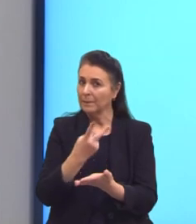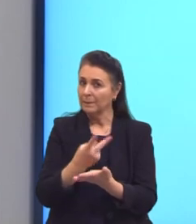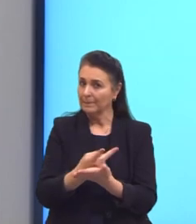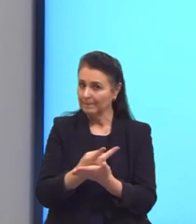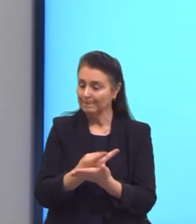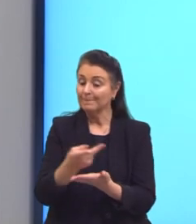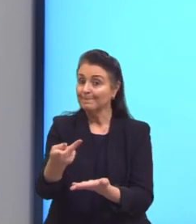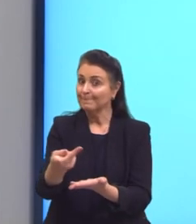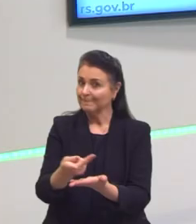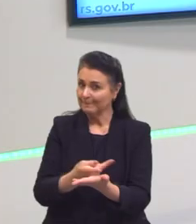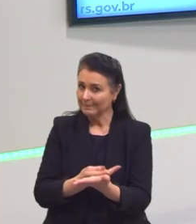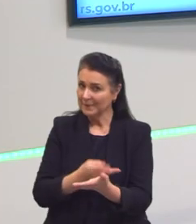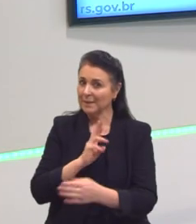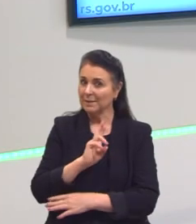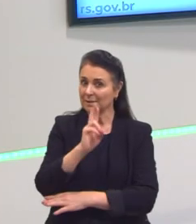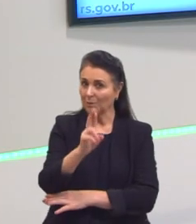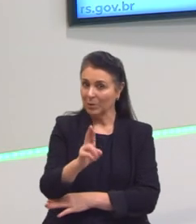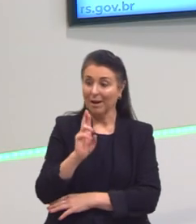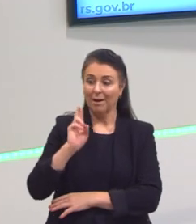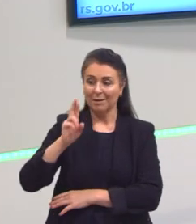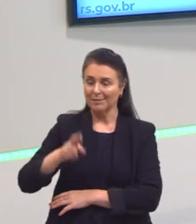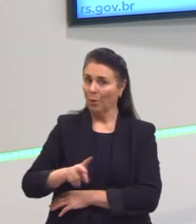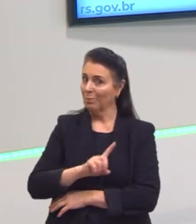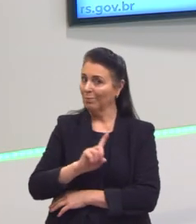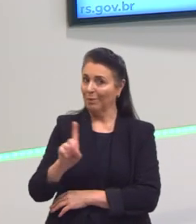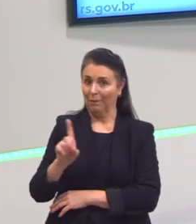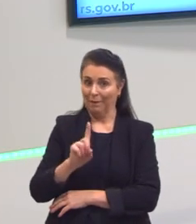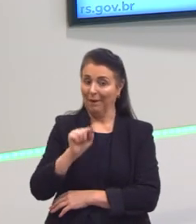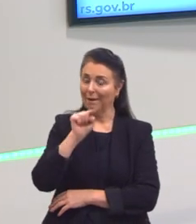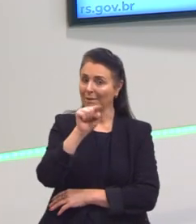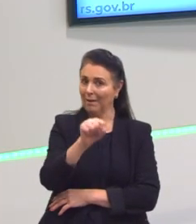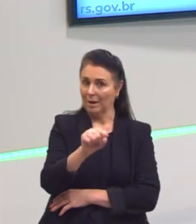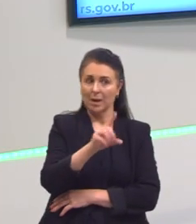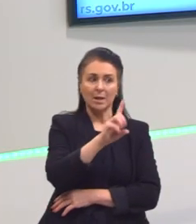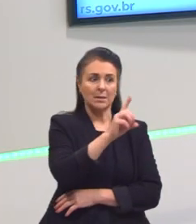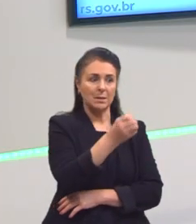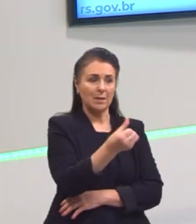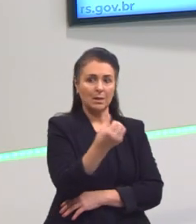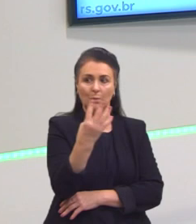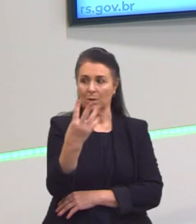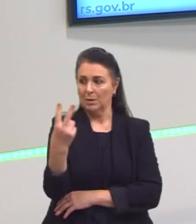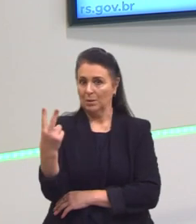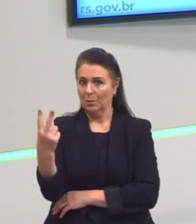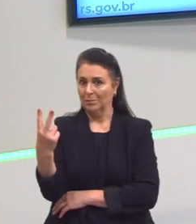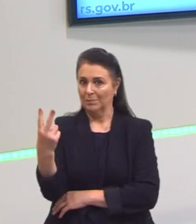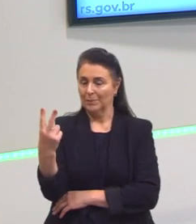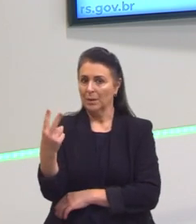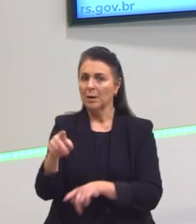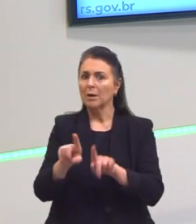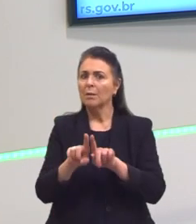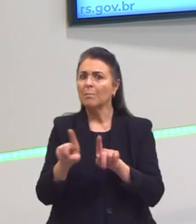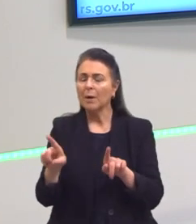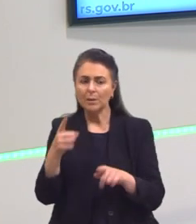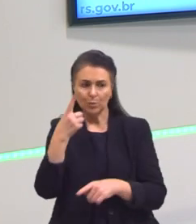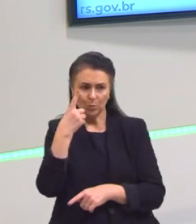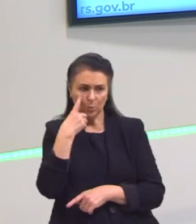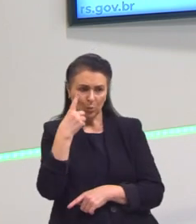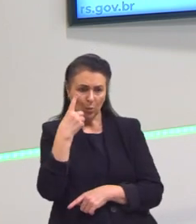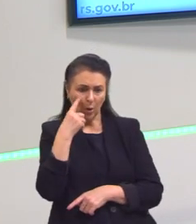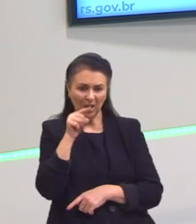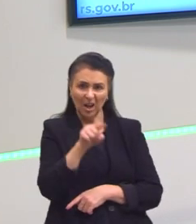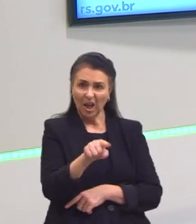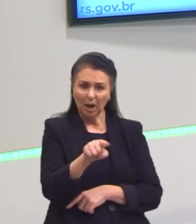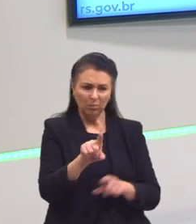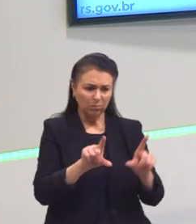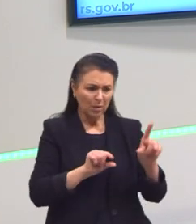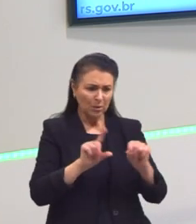De chegar na resposta, na razão que vocês encontraram, 16 para 42. E quando for olhar nas alternativas,